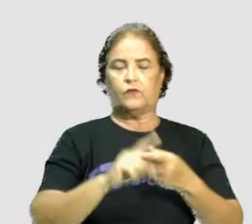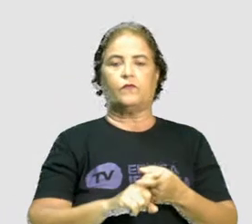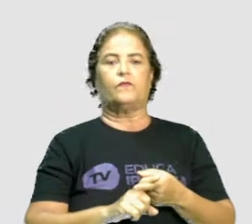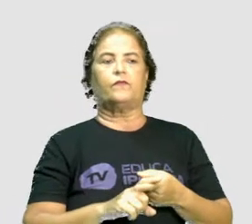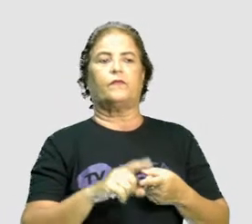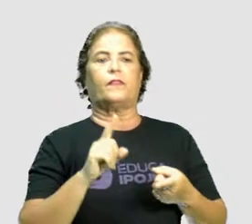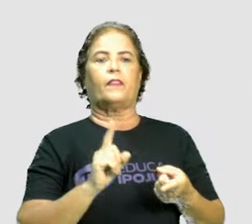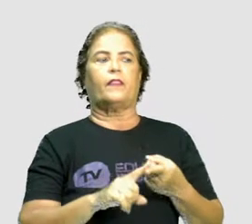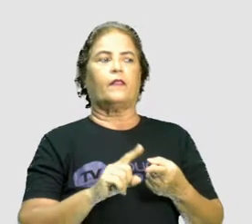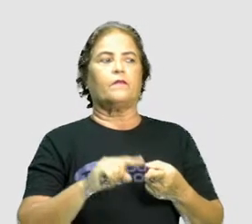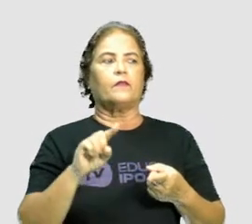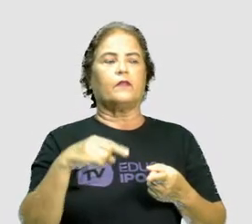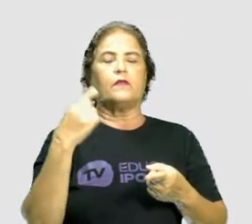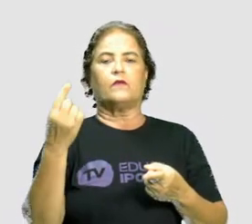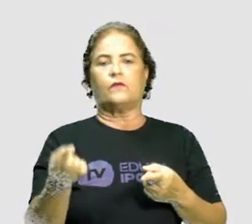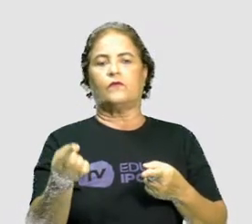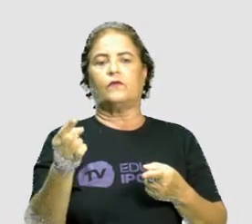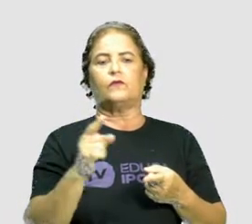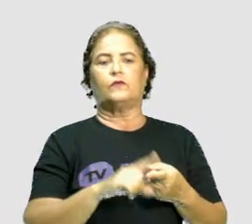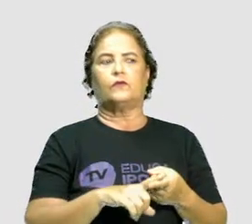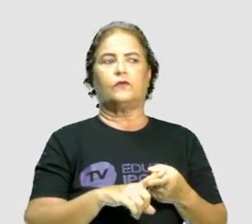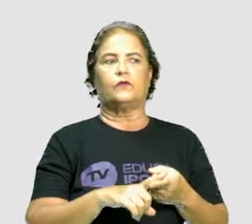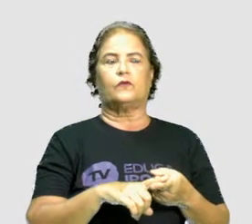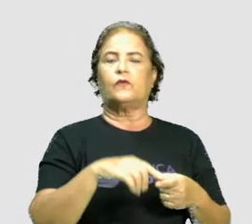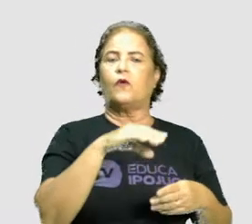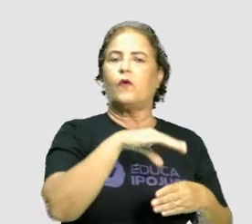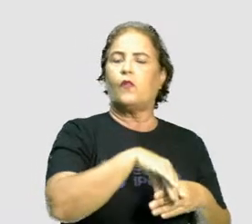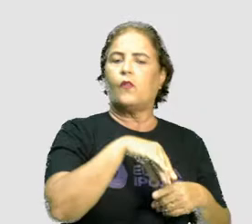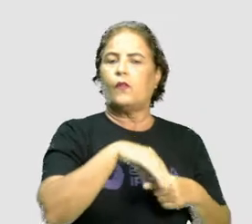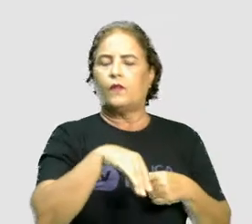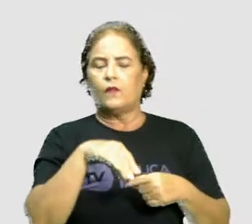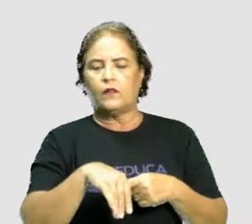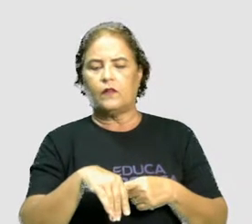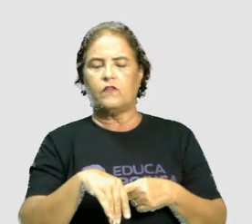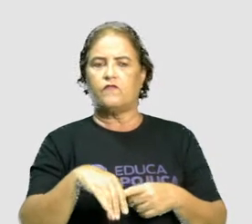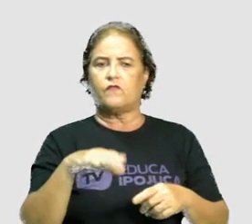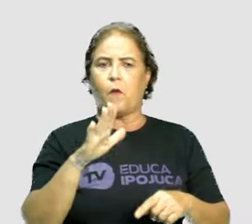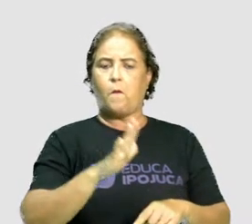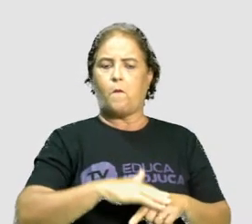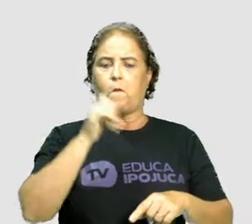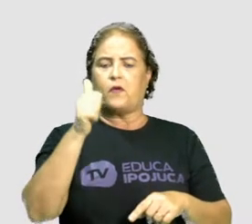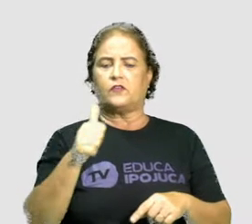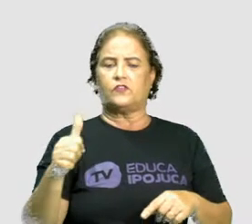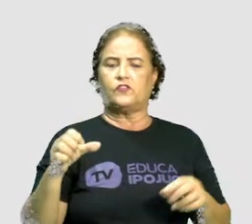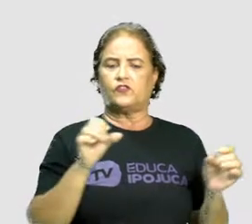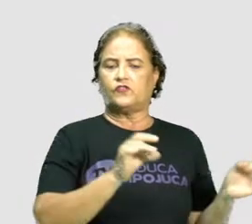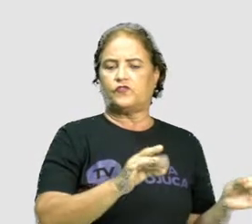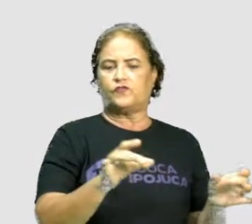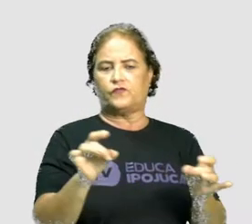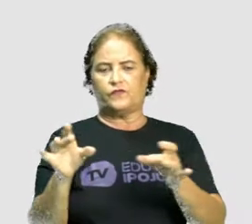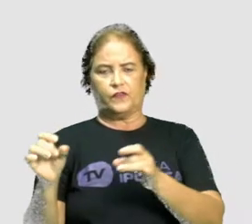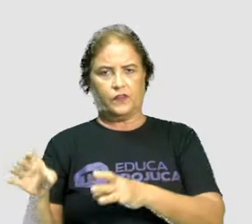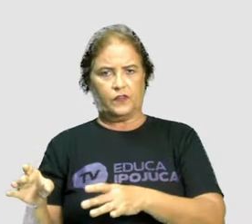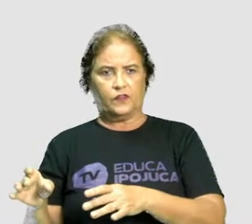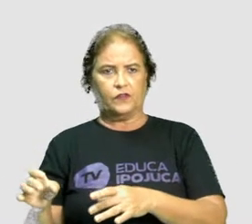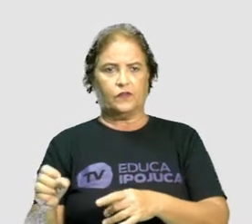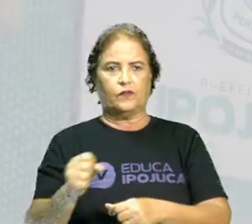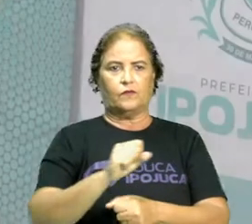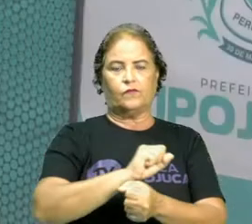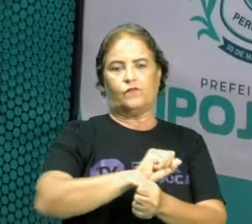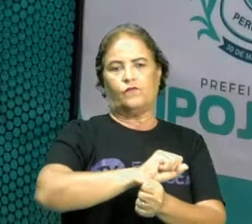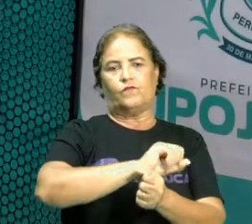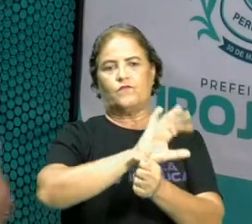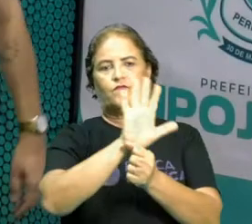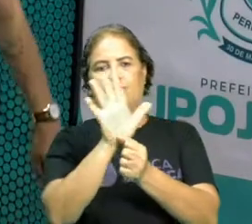que é um dos livretos de Cordéis mais vendidos em todos os tempos, que é o Pavão Misterioso.